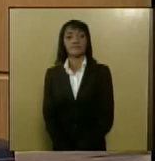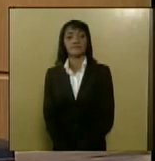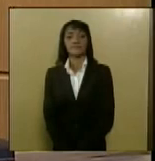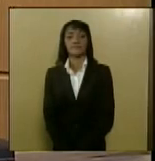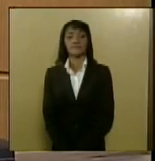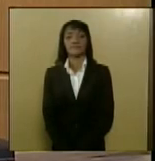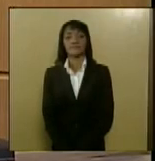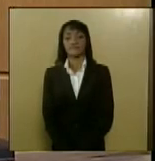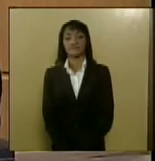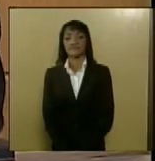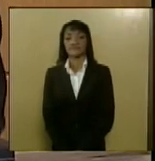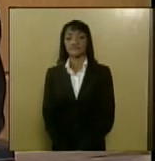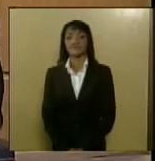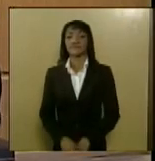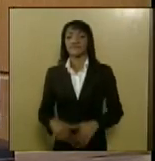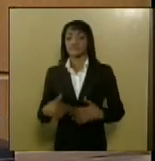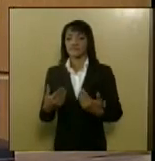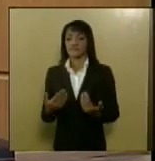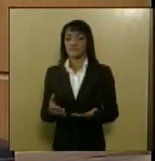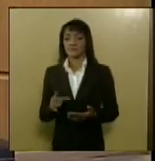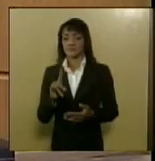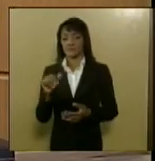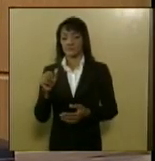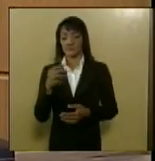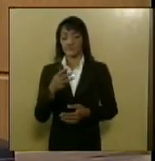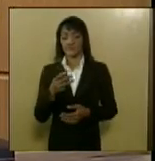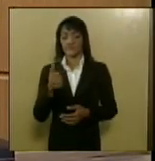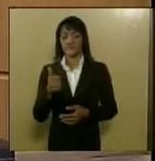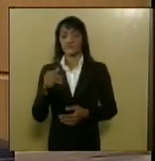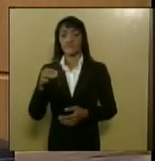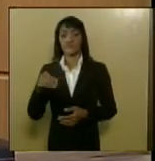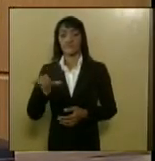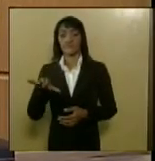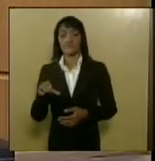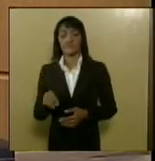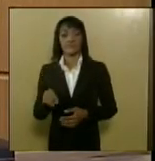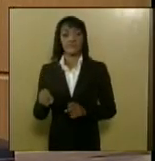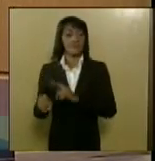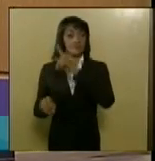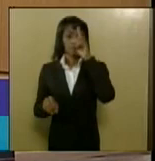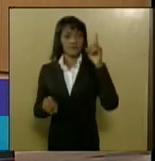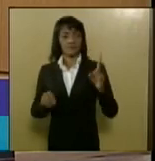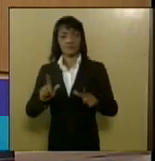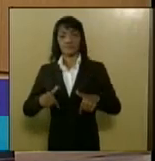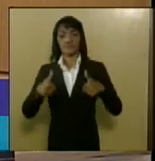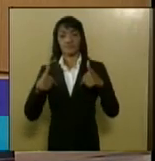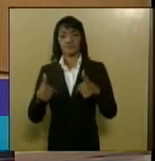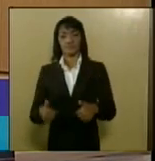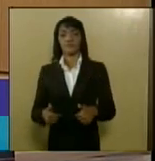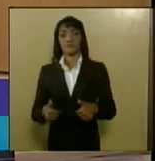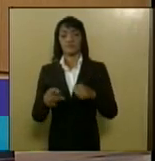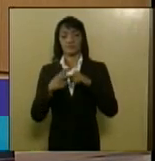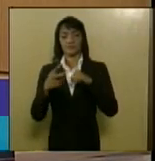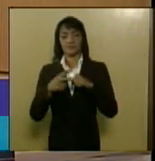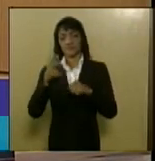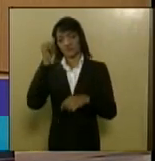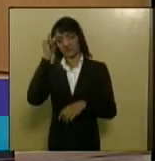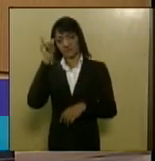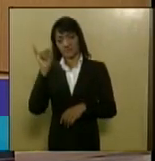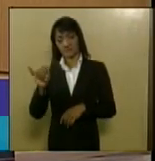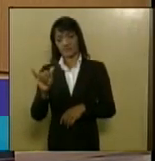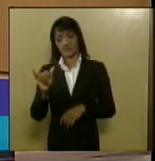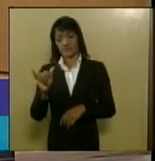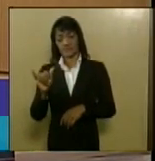então o dia 31 de maio é dia mundial de luta de combate contra o cigarro e a luta